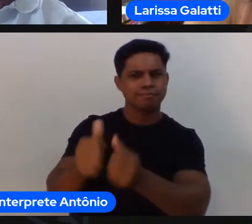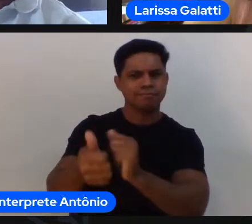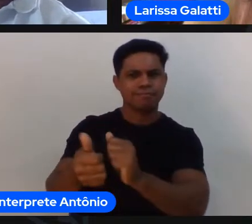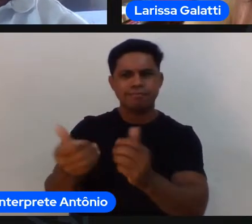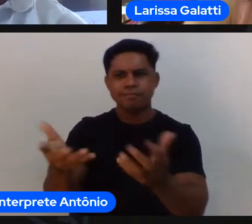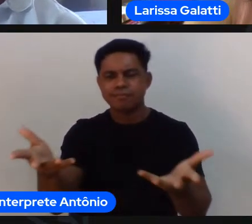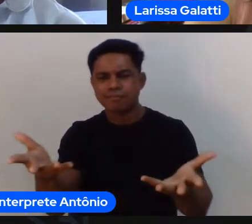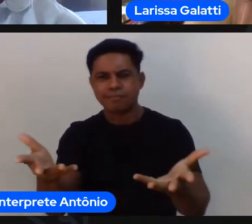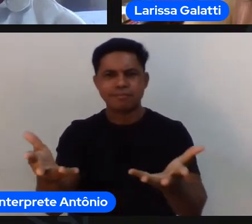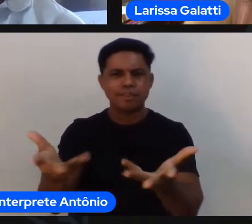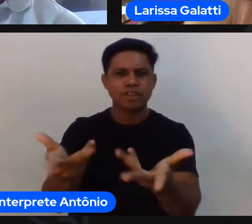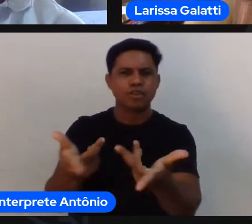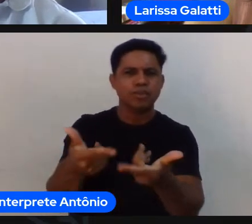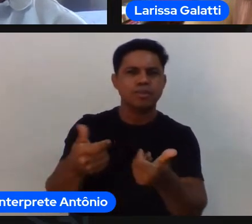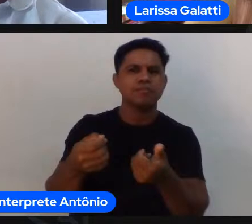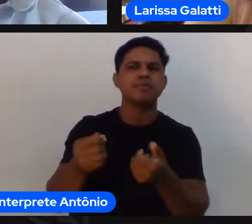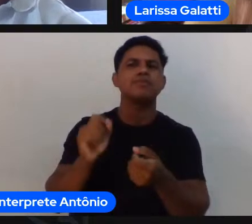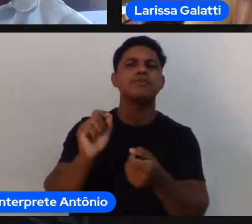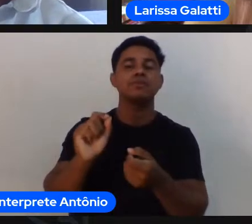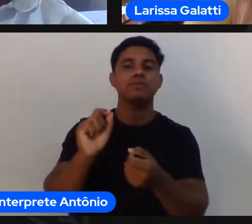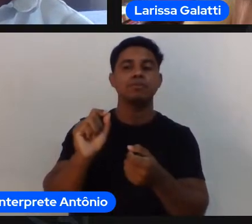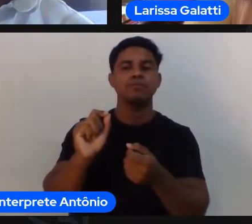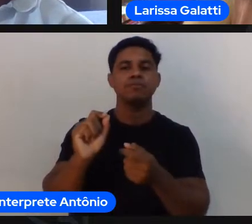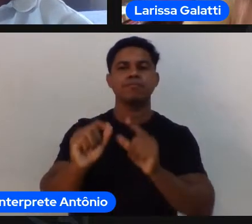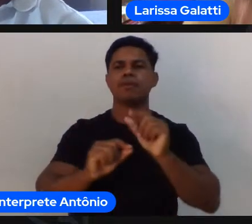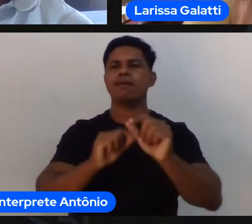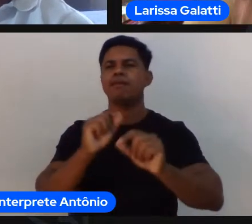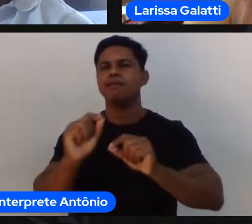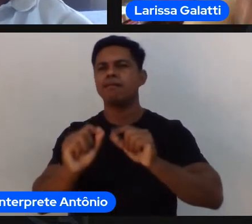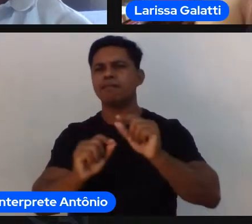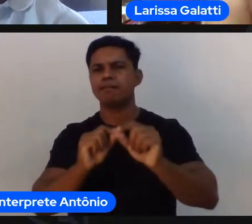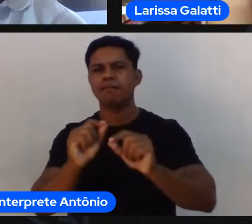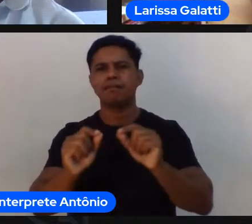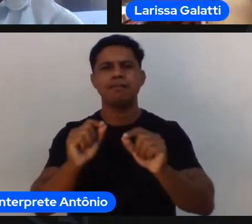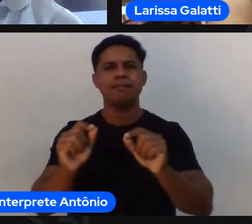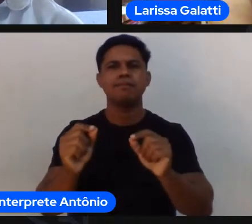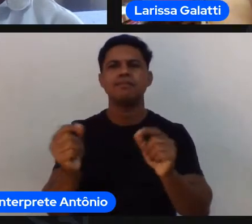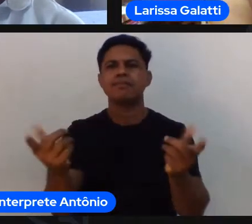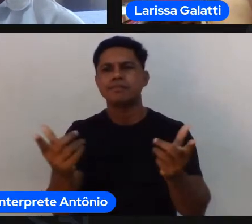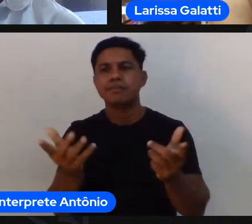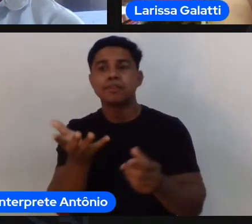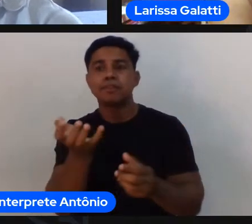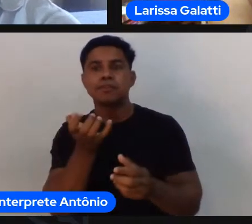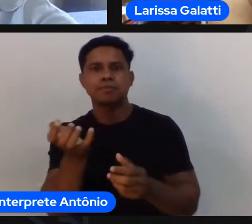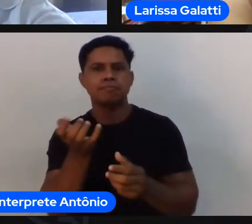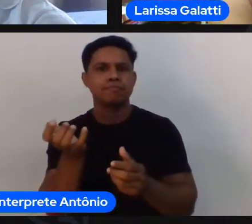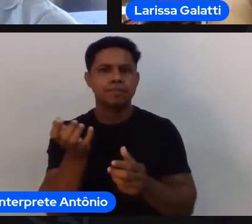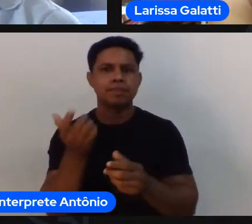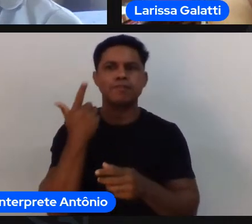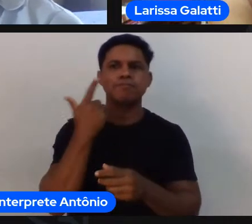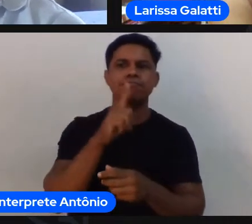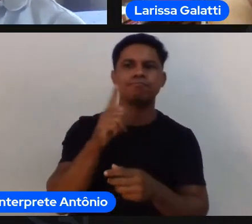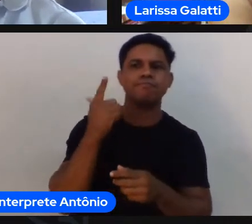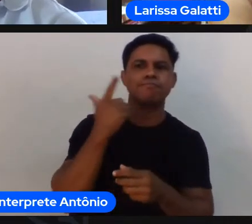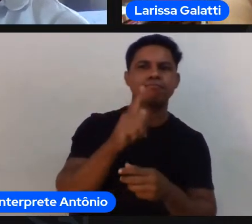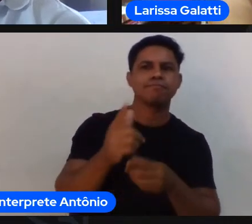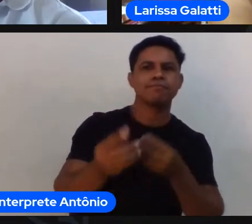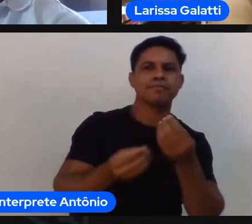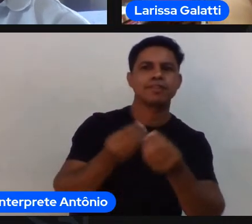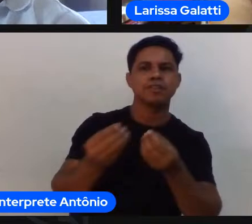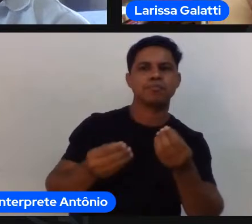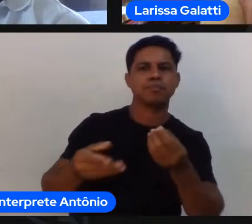democratizar as oportunidades porém de respeitar né as questões de